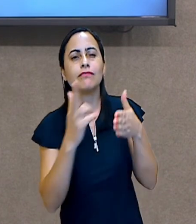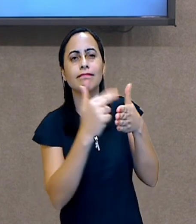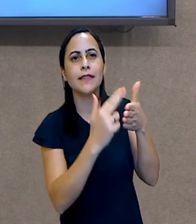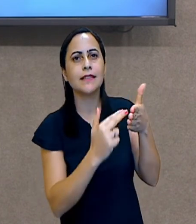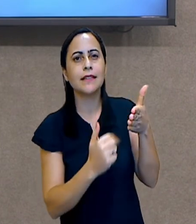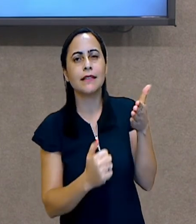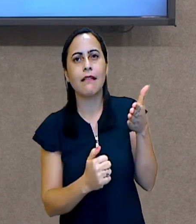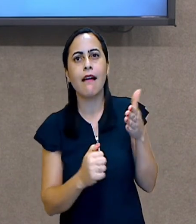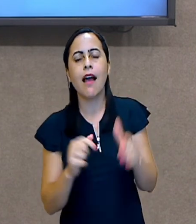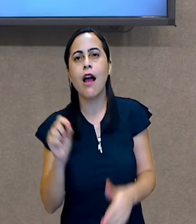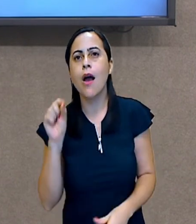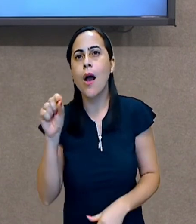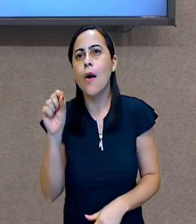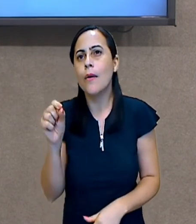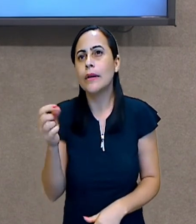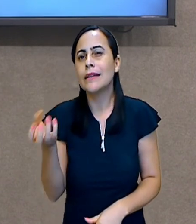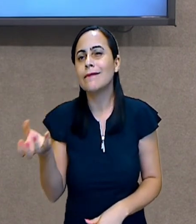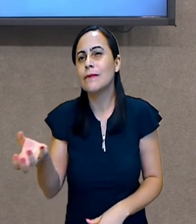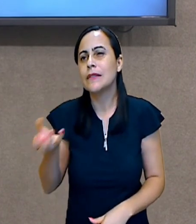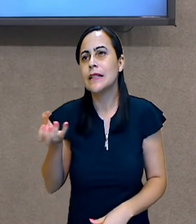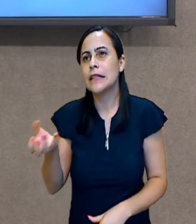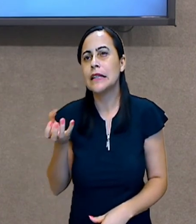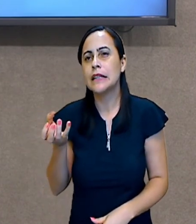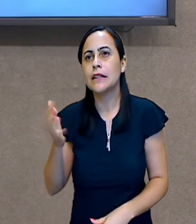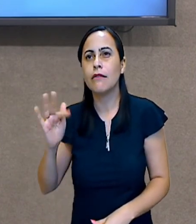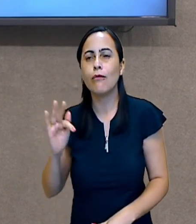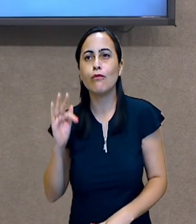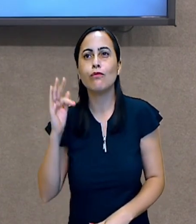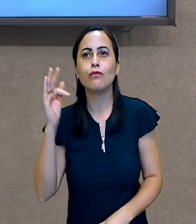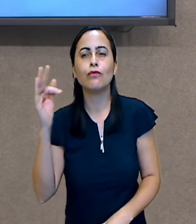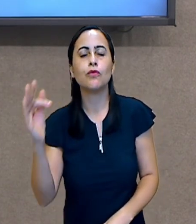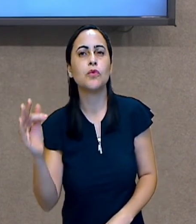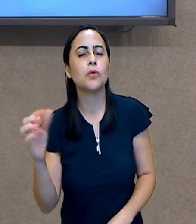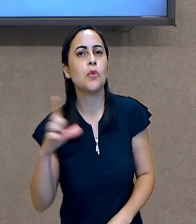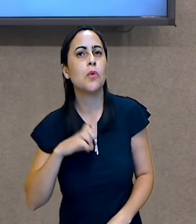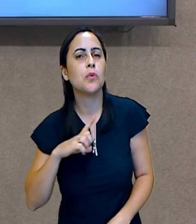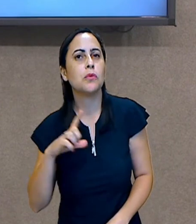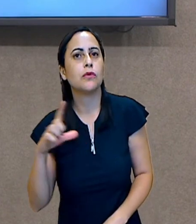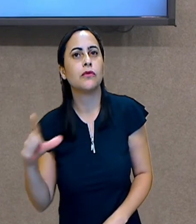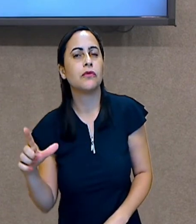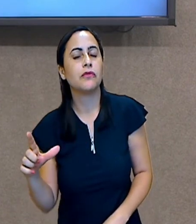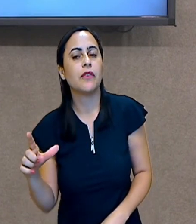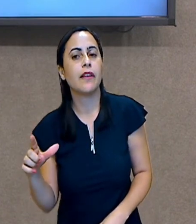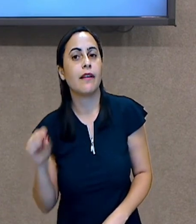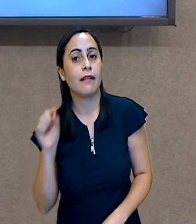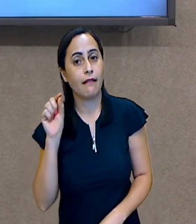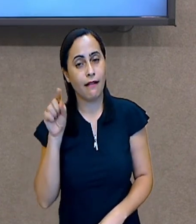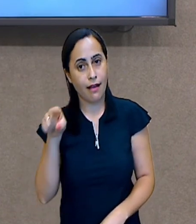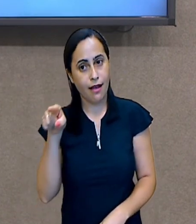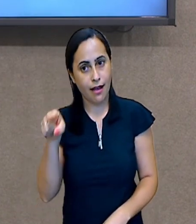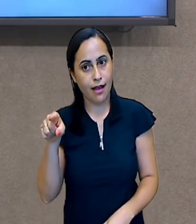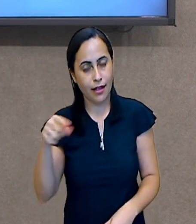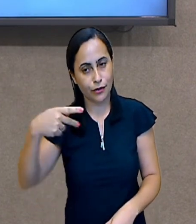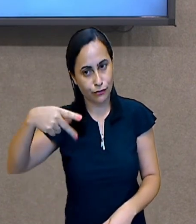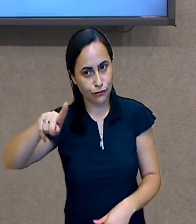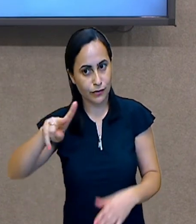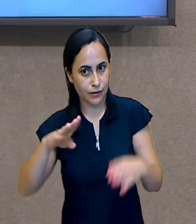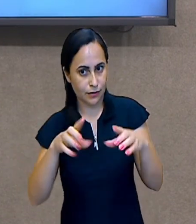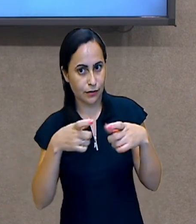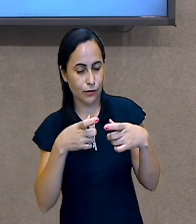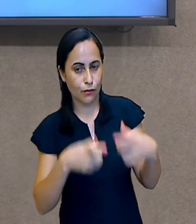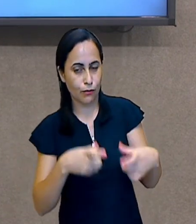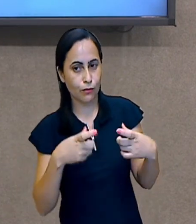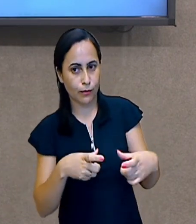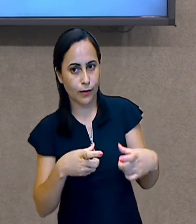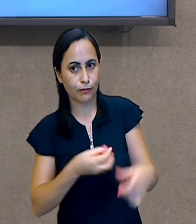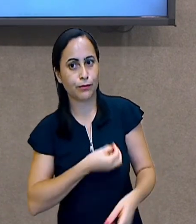vocês queriam que tivesse aí no seu bairro. Seu bairro tem praça? Seu bairro tem supermercado? O que tem no seu